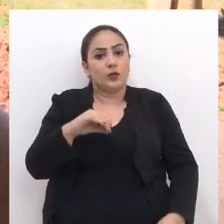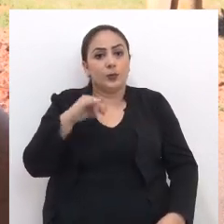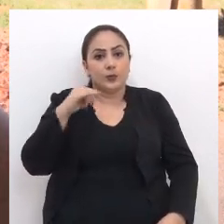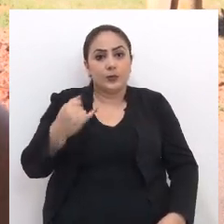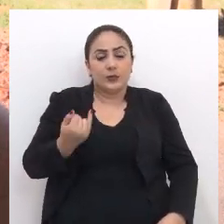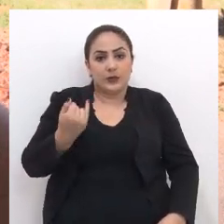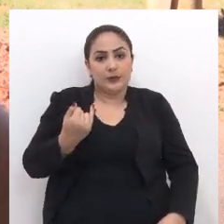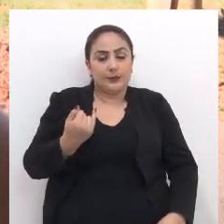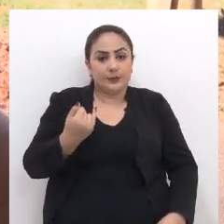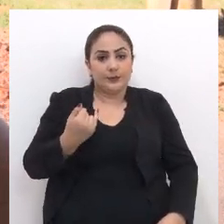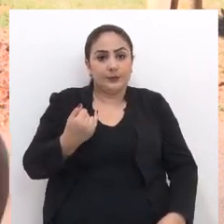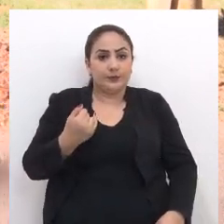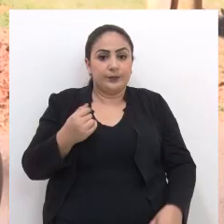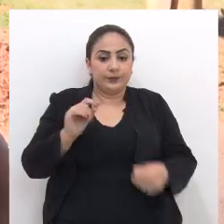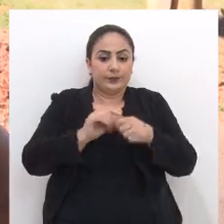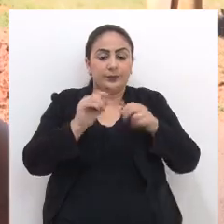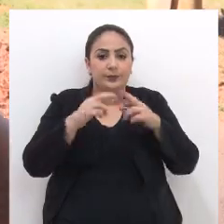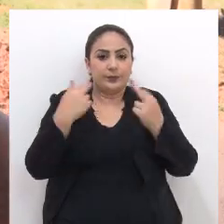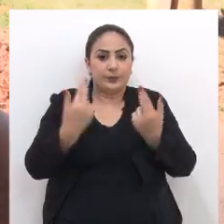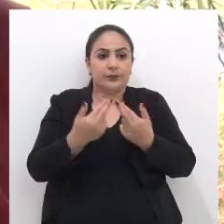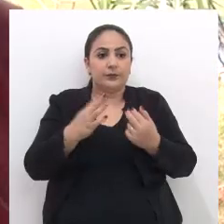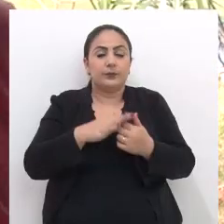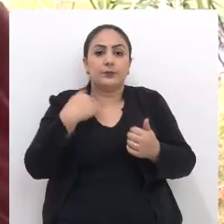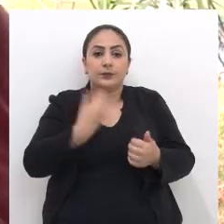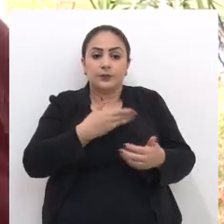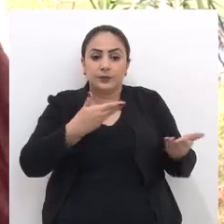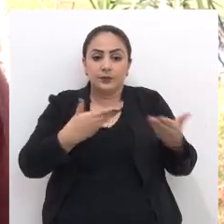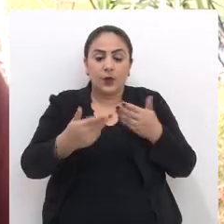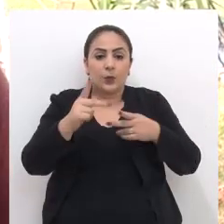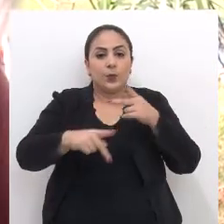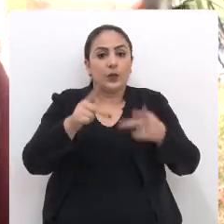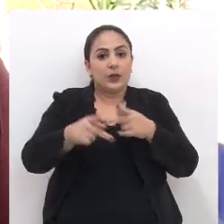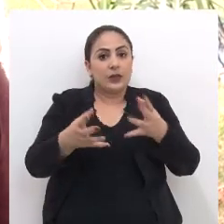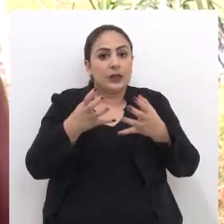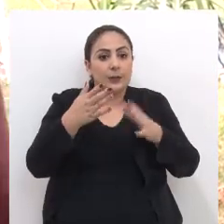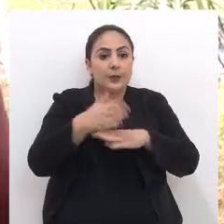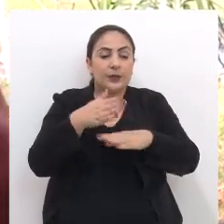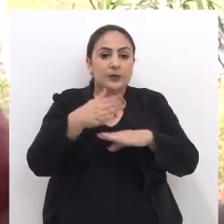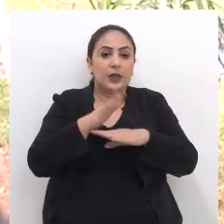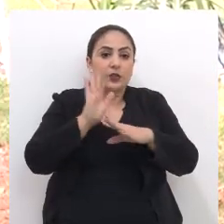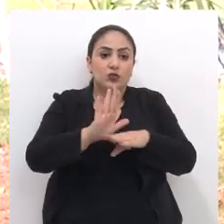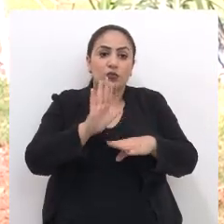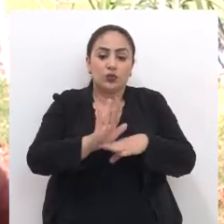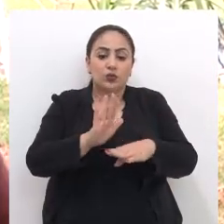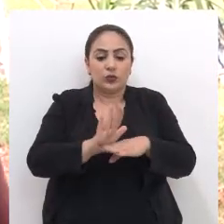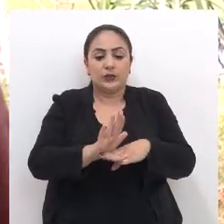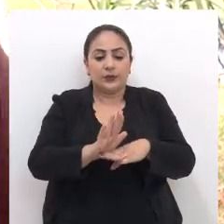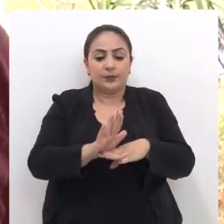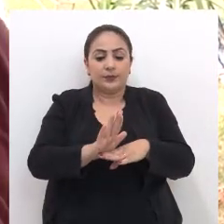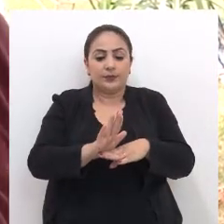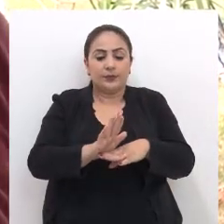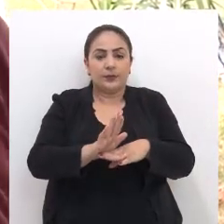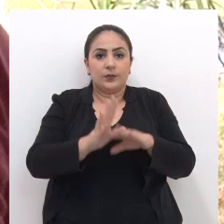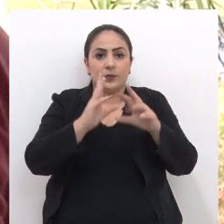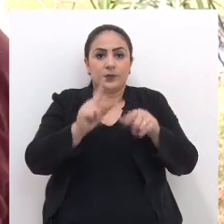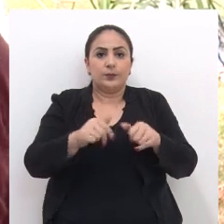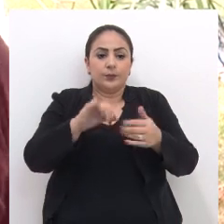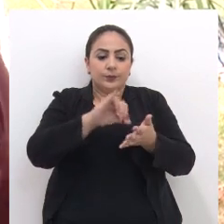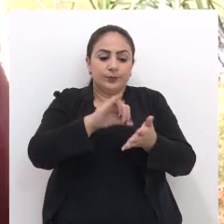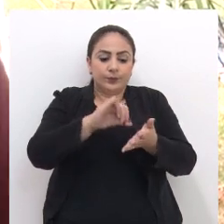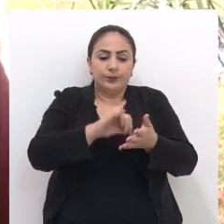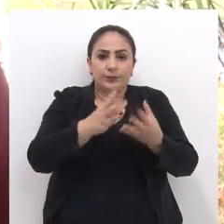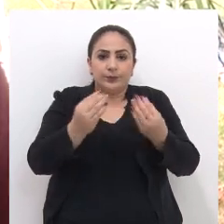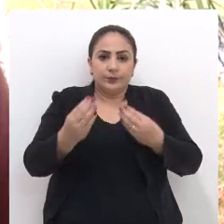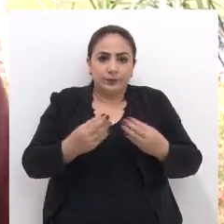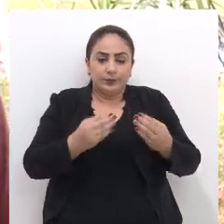oportunidade para todo mundo se reunir, né? Vamos também convidar a população, né? Que queira participar, que ajude as